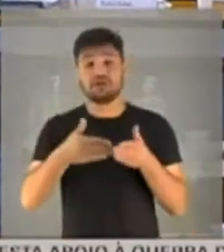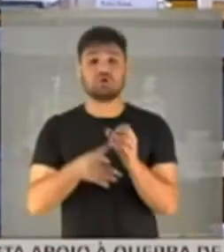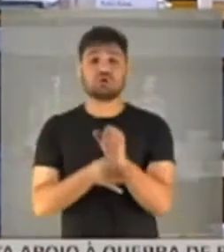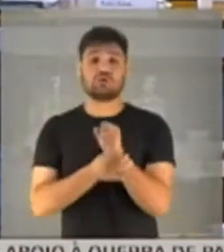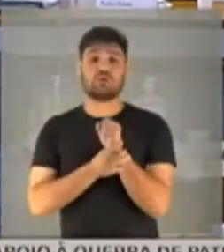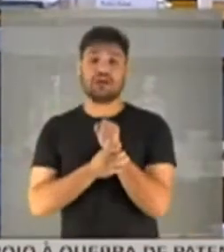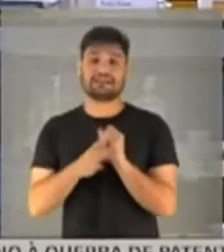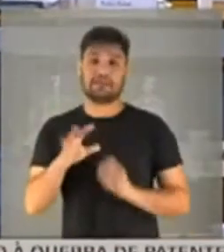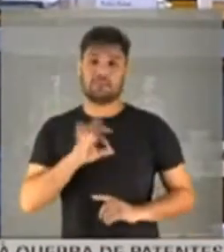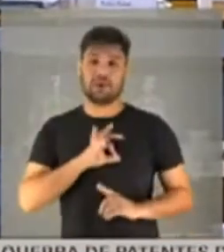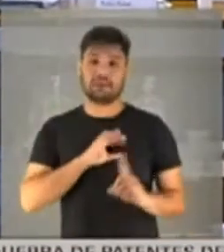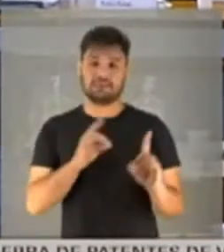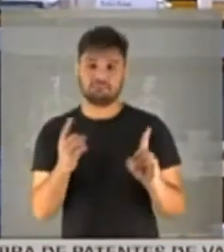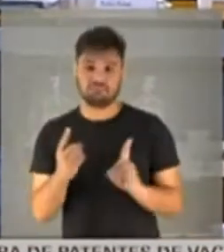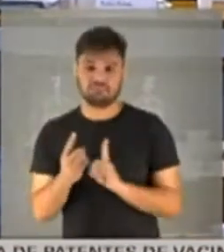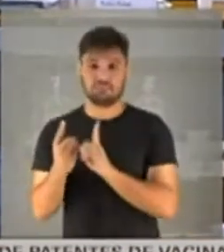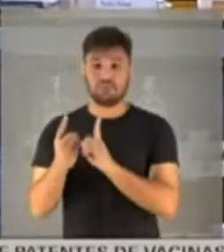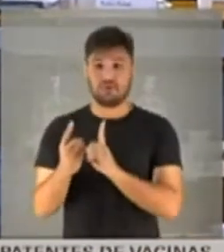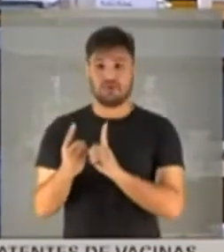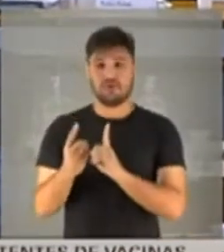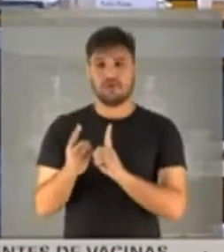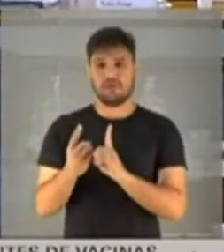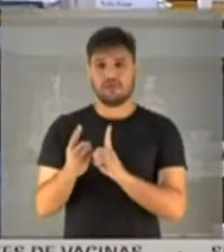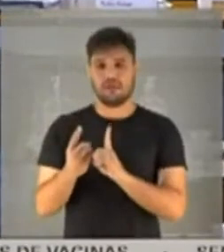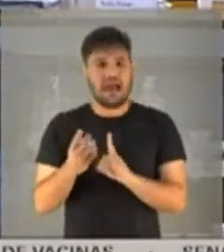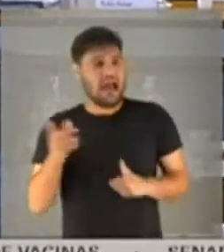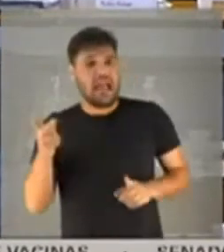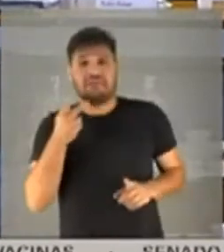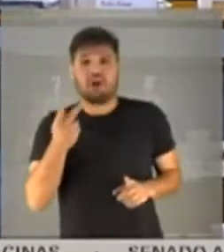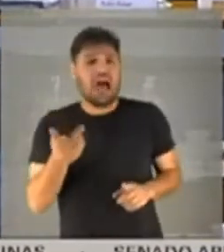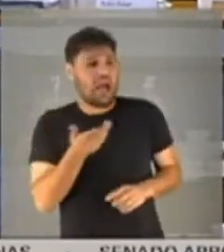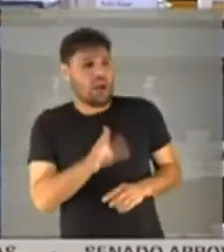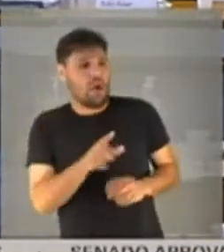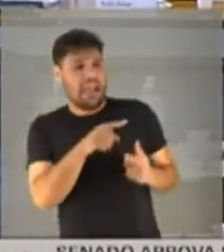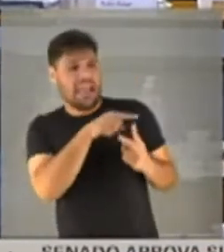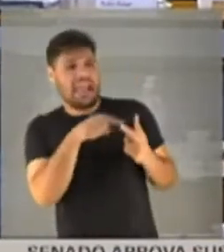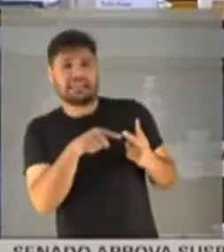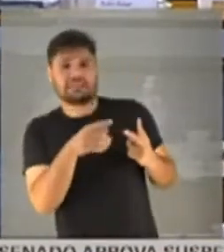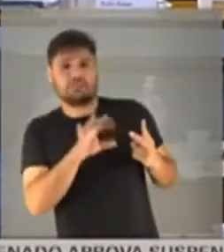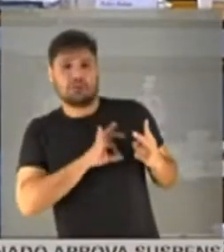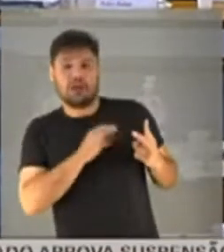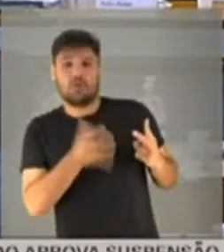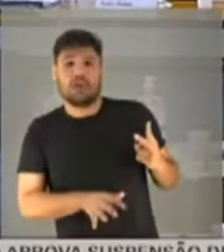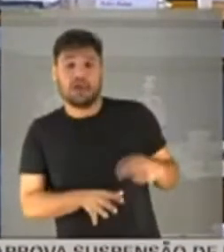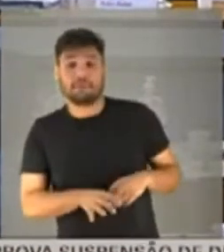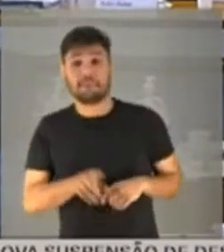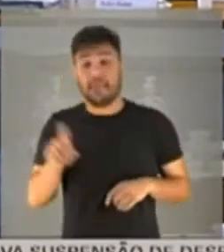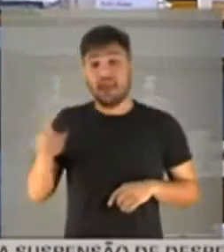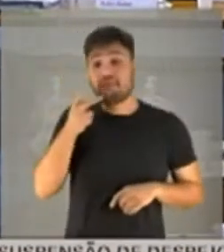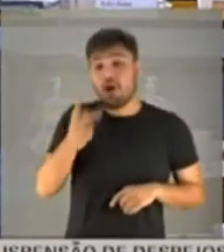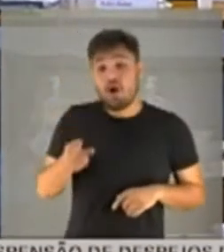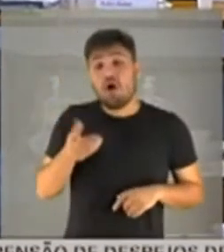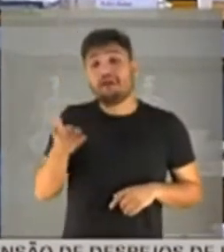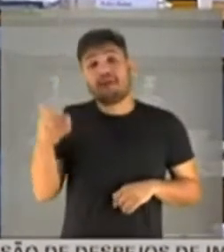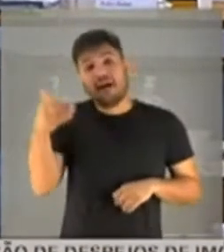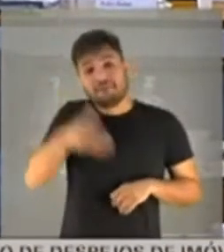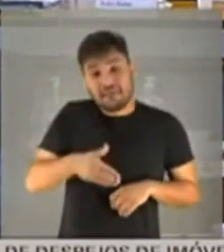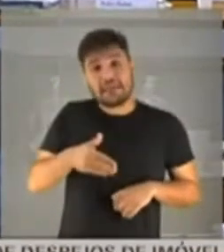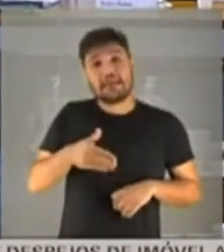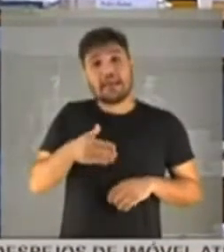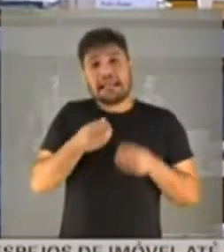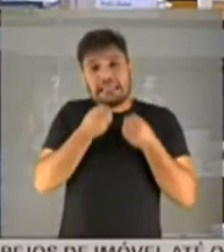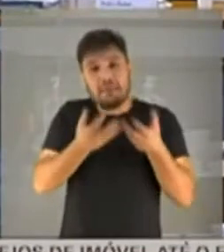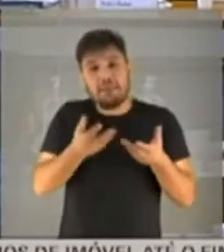veja bem, eu pedi, disse, olha, vamos ver, não, eu não quero esses. Aí ontem eu li uma matéria que ele disse que só vai depois se tiver